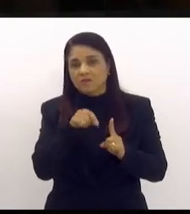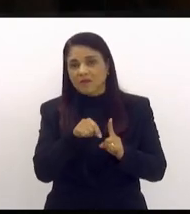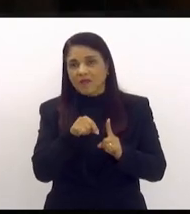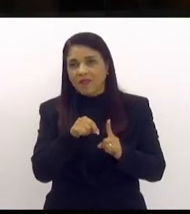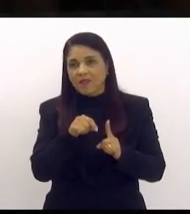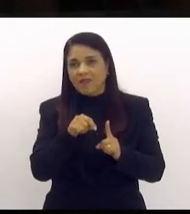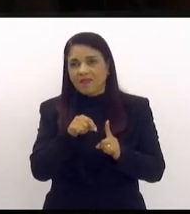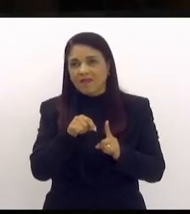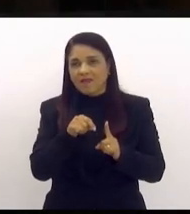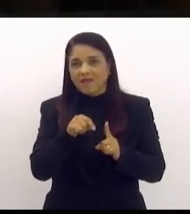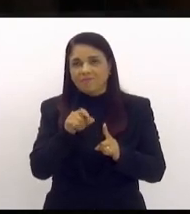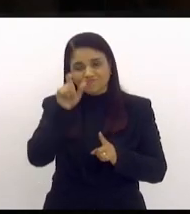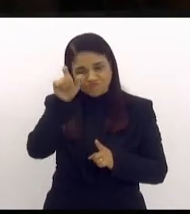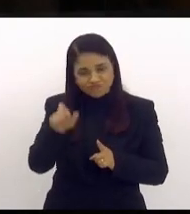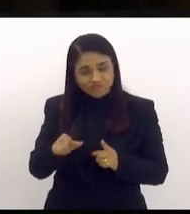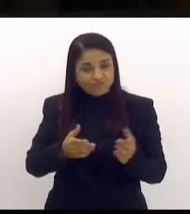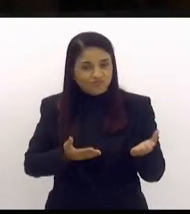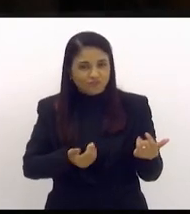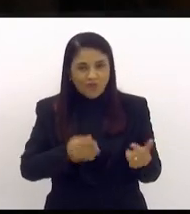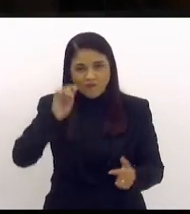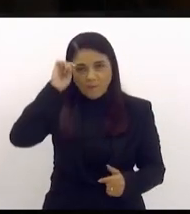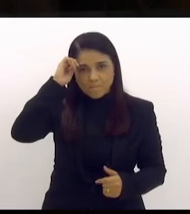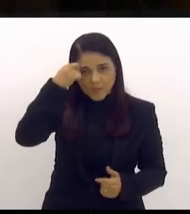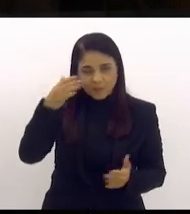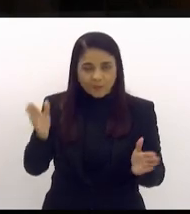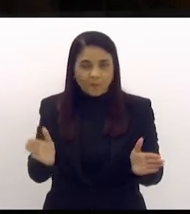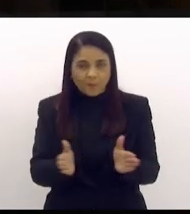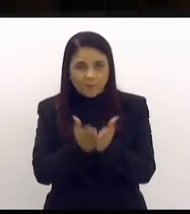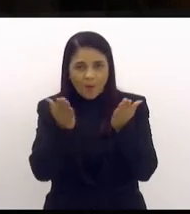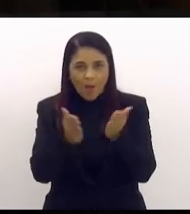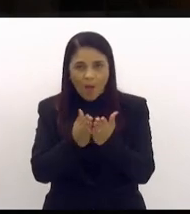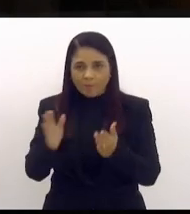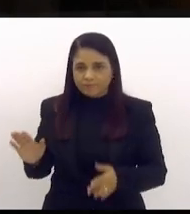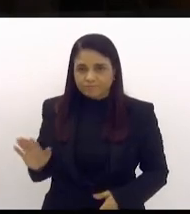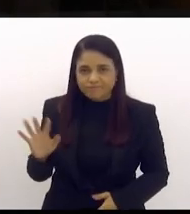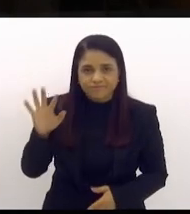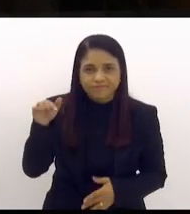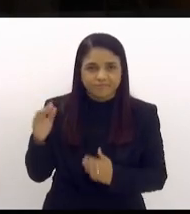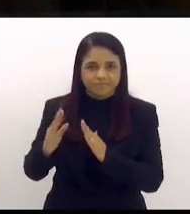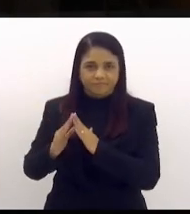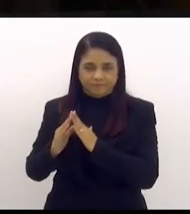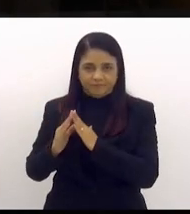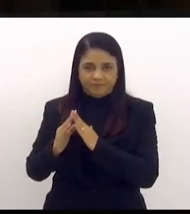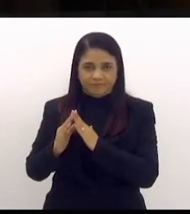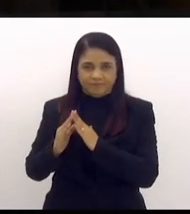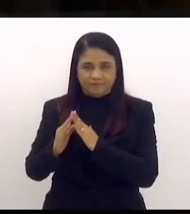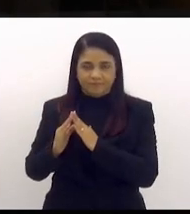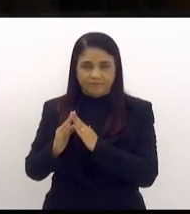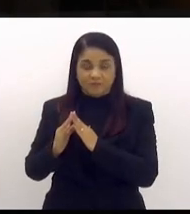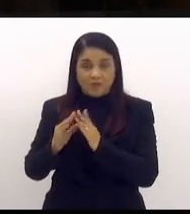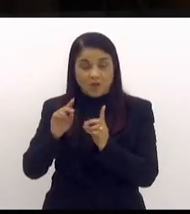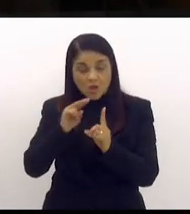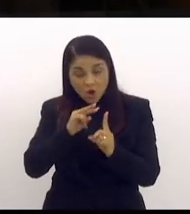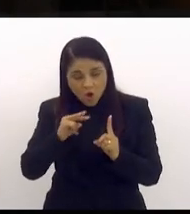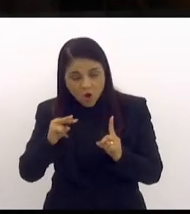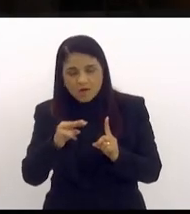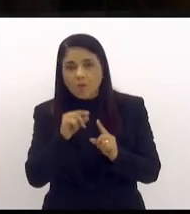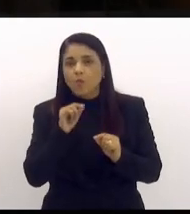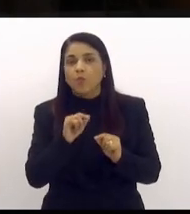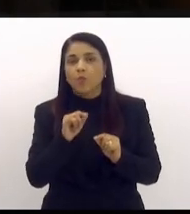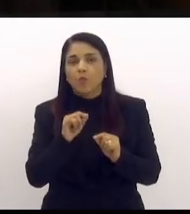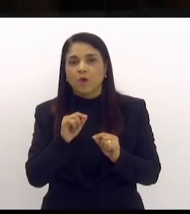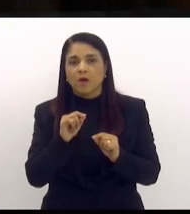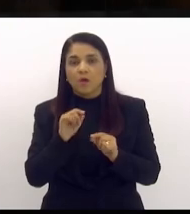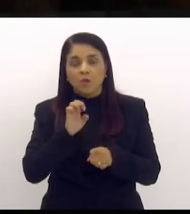vai ser quem? O jovem, preto, pobre, favelado. Então, é a gente olhar o quanto que